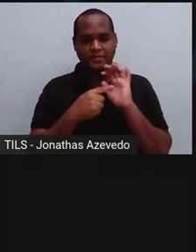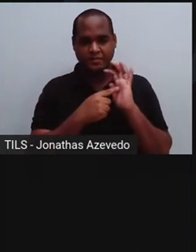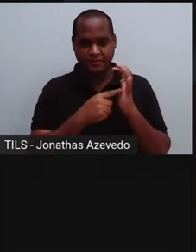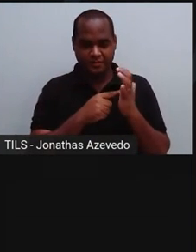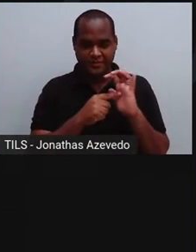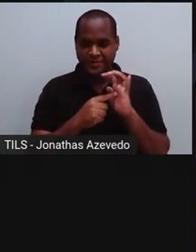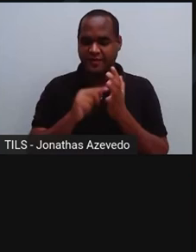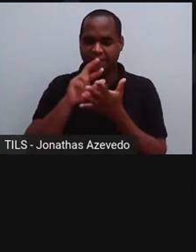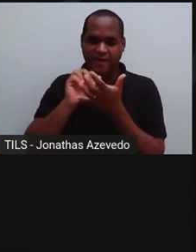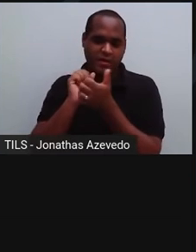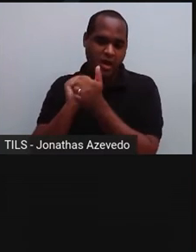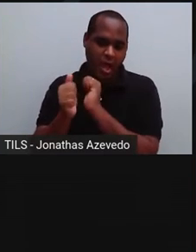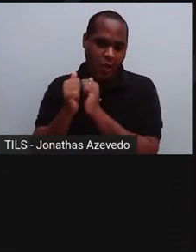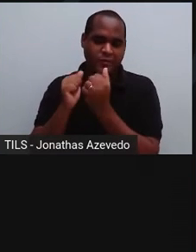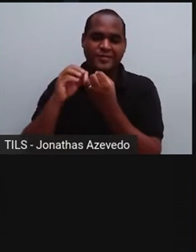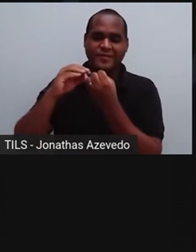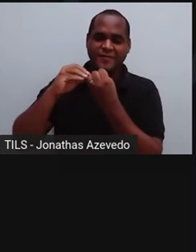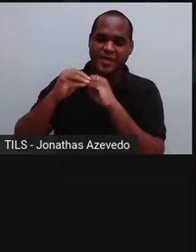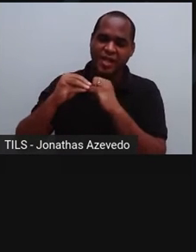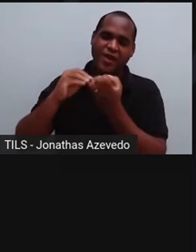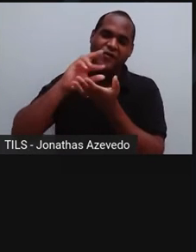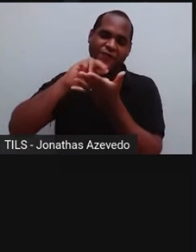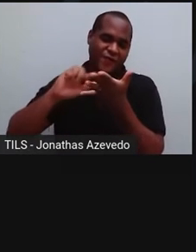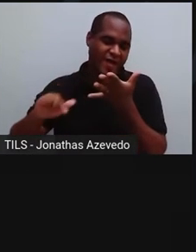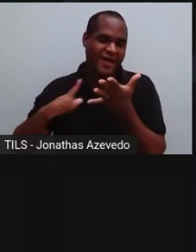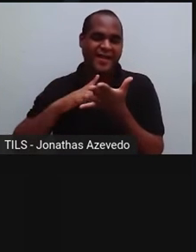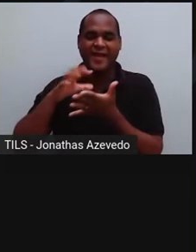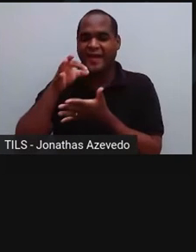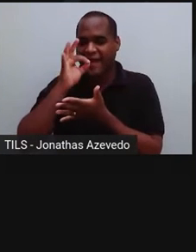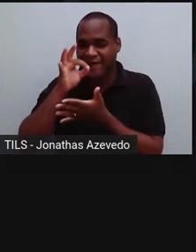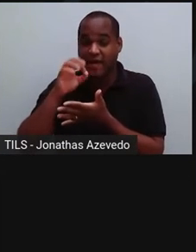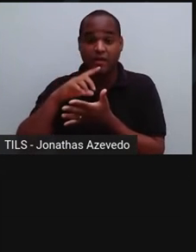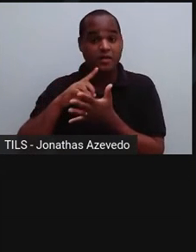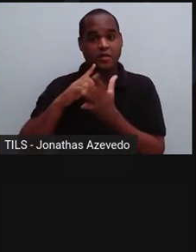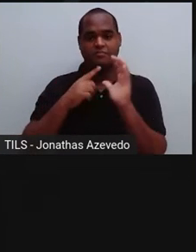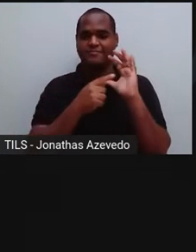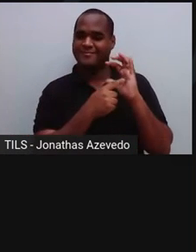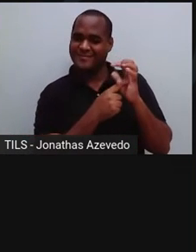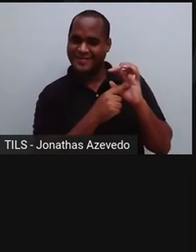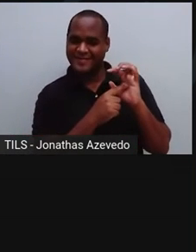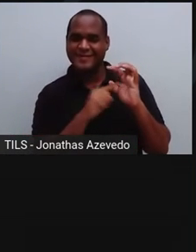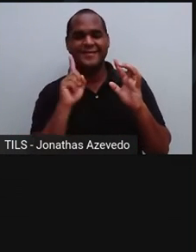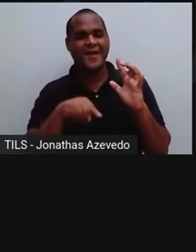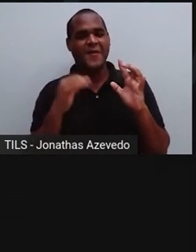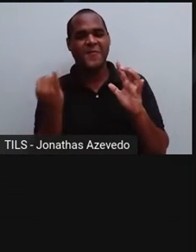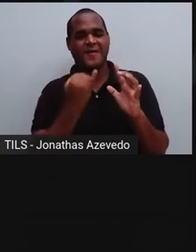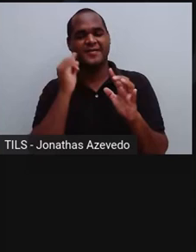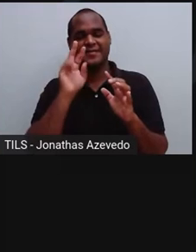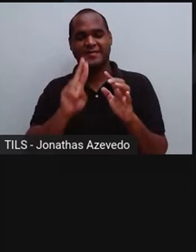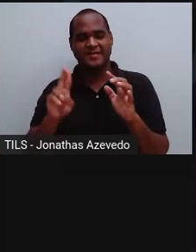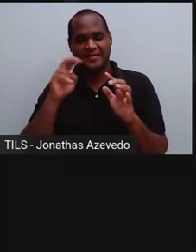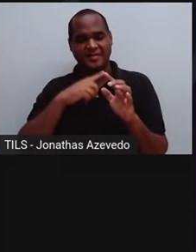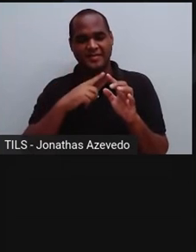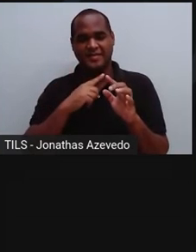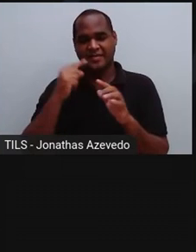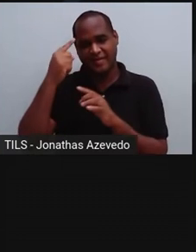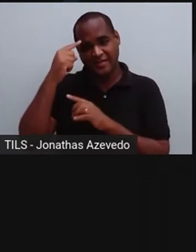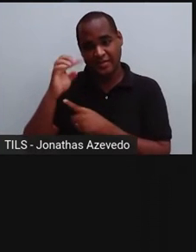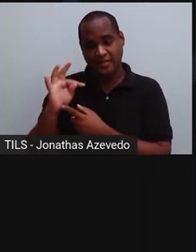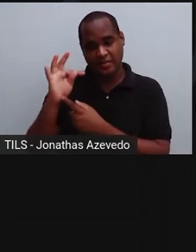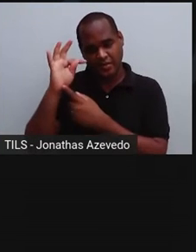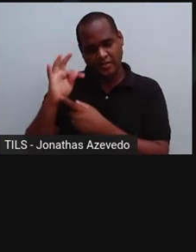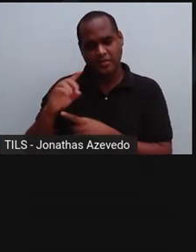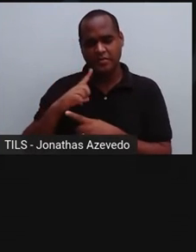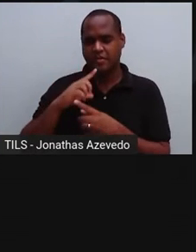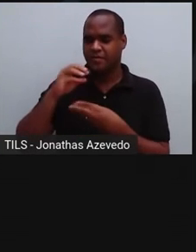grãos de sua casca, entre outras impurezas. A ventilação pode ser aplicada, por exemplo, na separação de uma mistura que